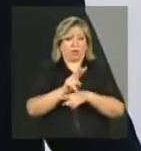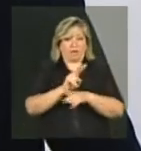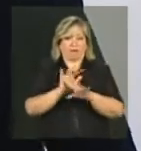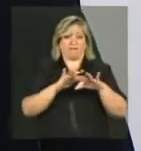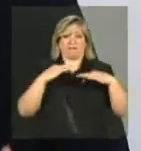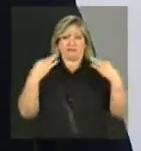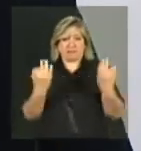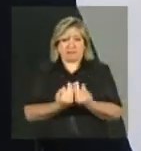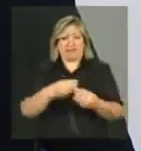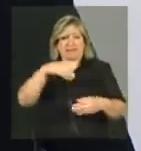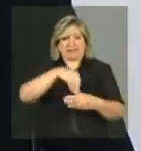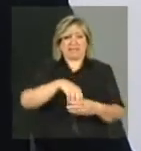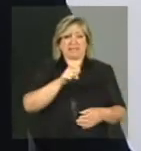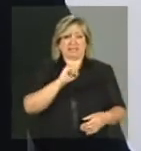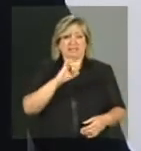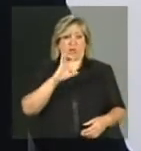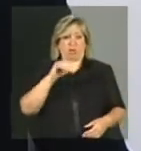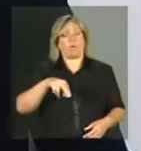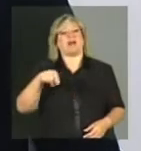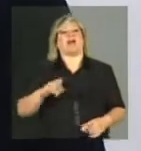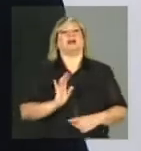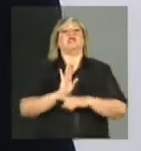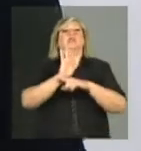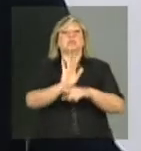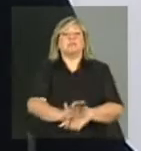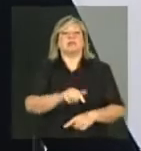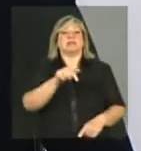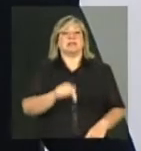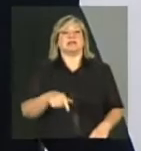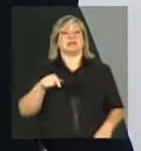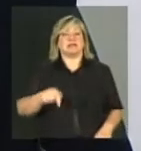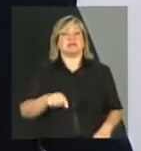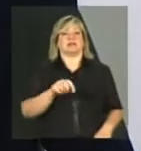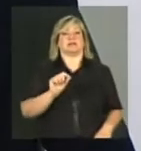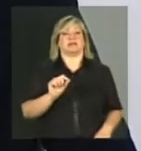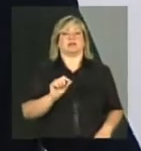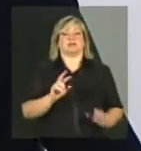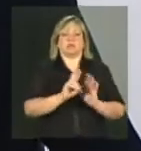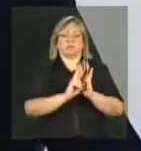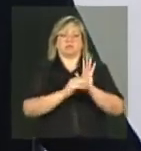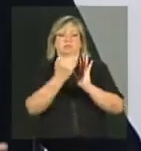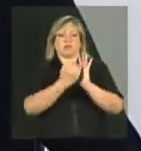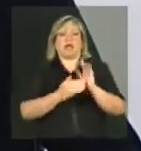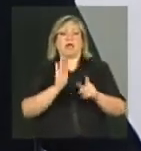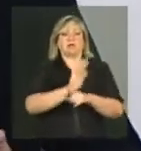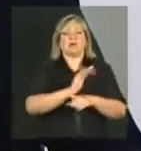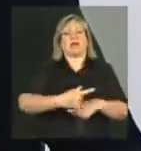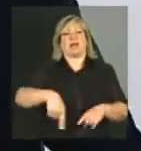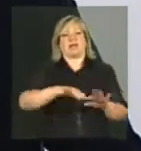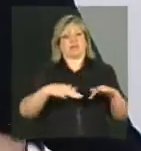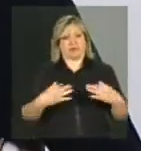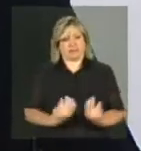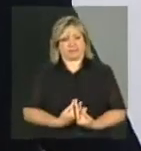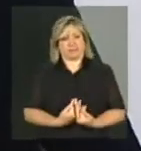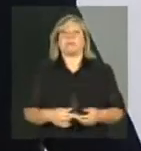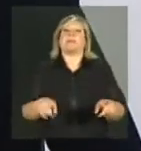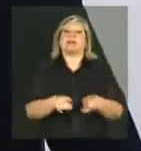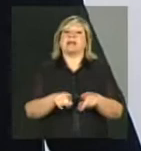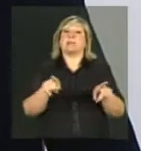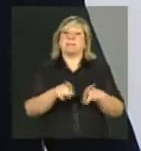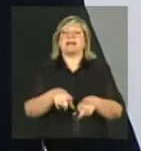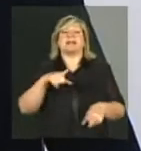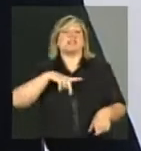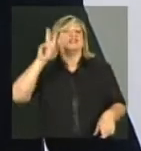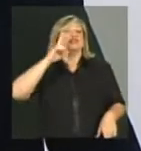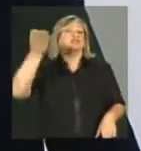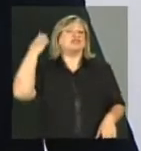condicionalidades, ele permite isso, permite que as condicionalidades preservem essas famílias. Além disso, a gente tem um histórico, desde o início